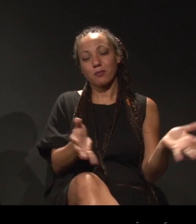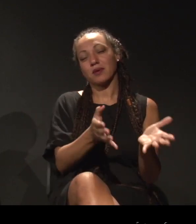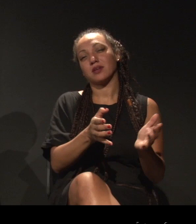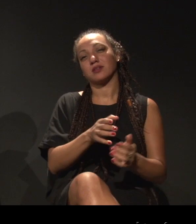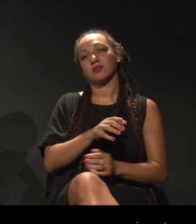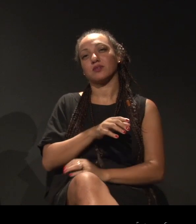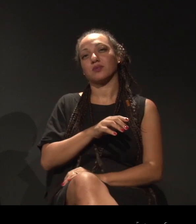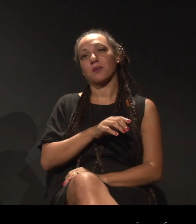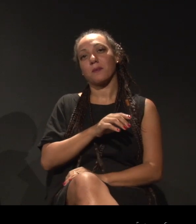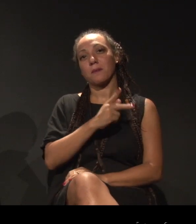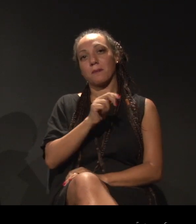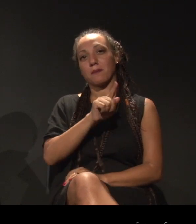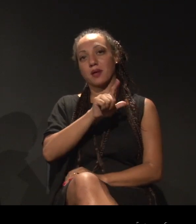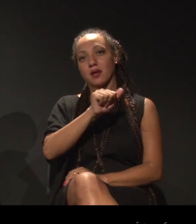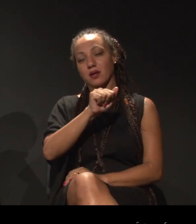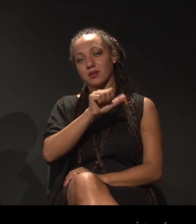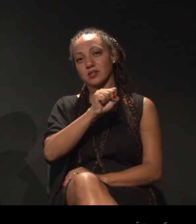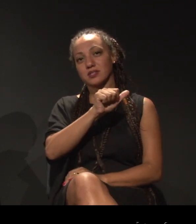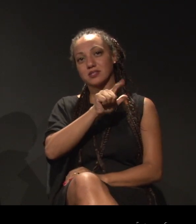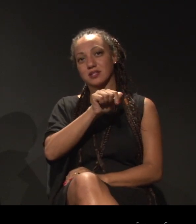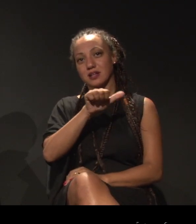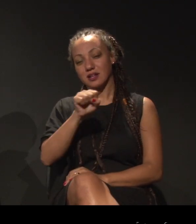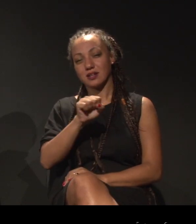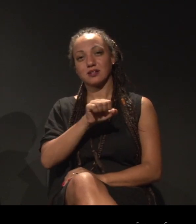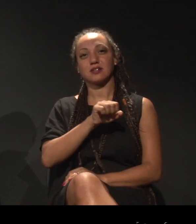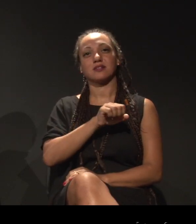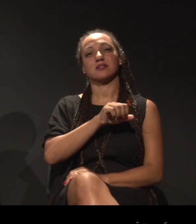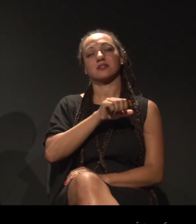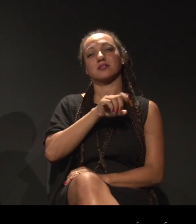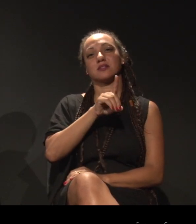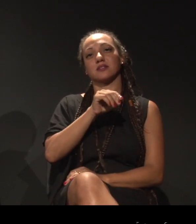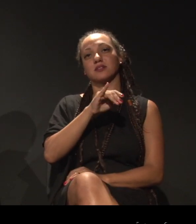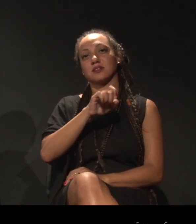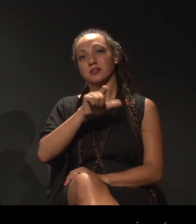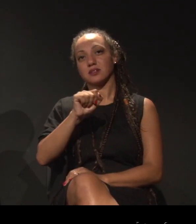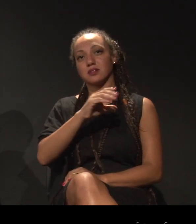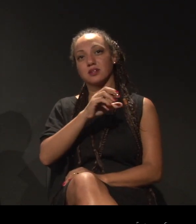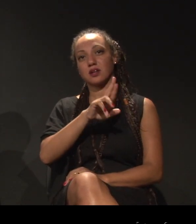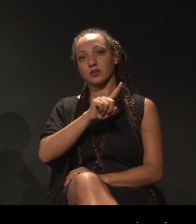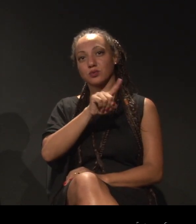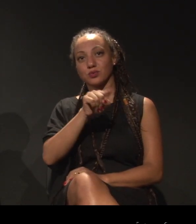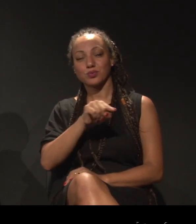Salles, lei de fomento da Lita Bonfim, da Lila Cruz, que é fomentado,